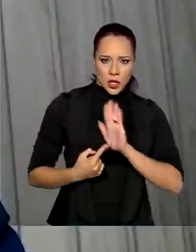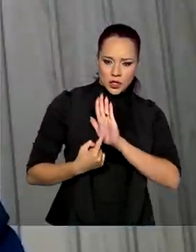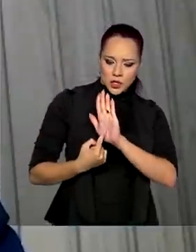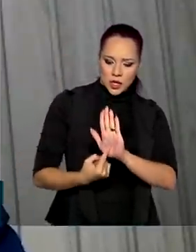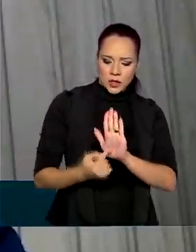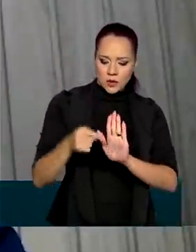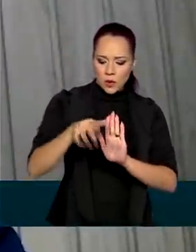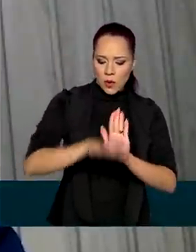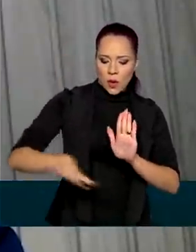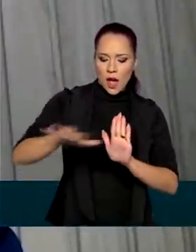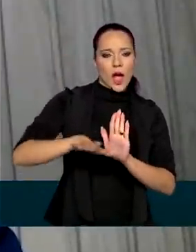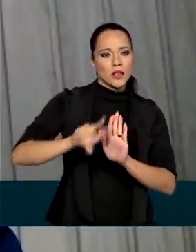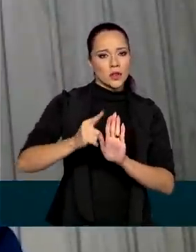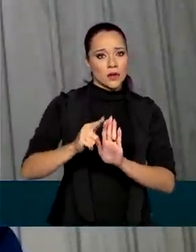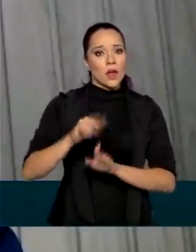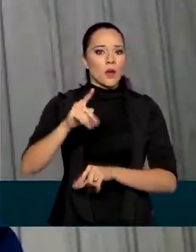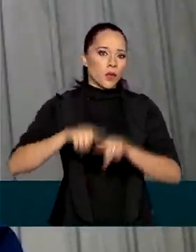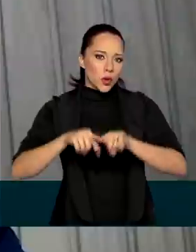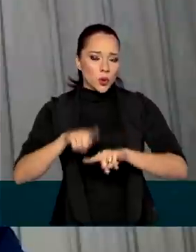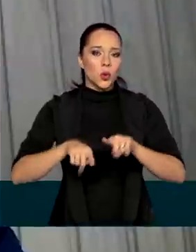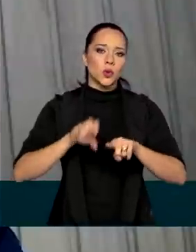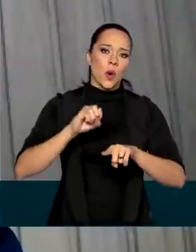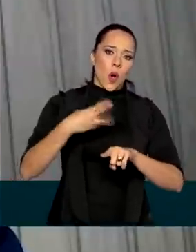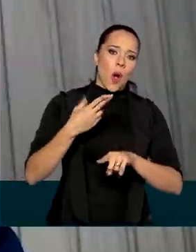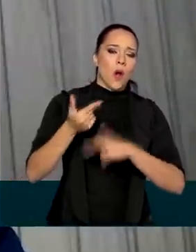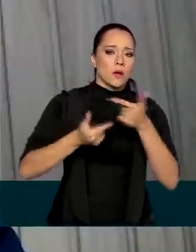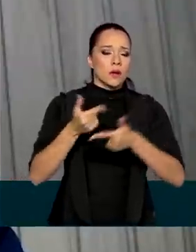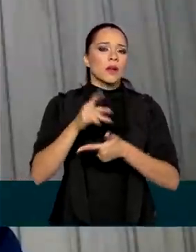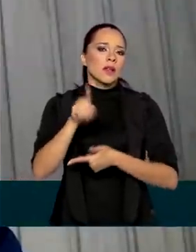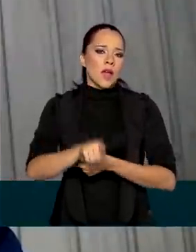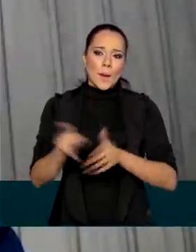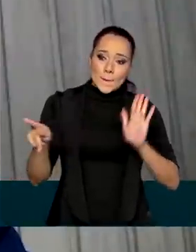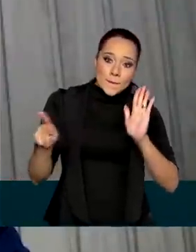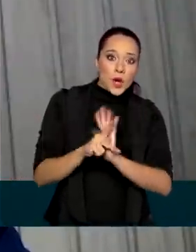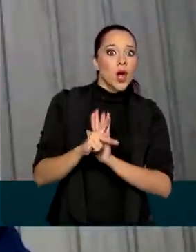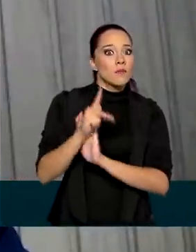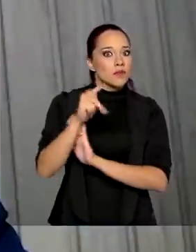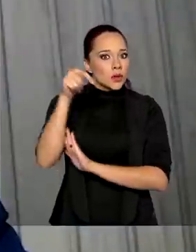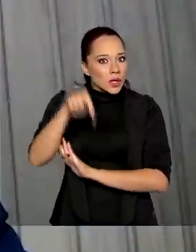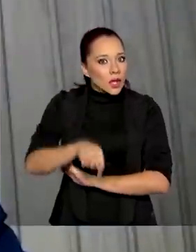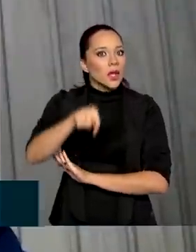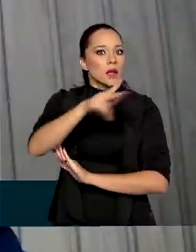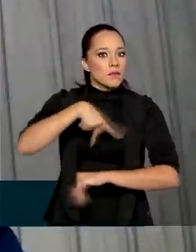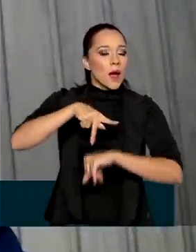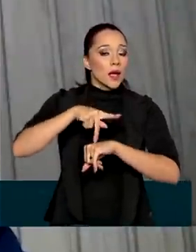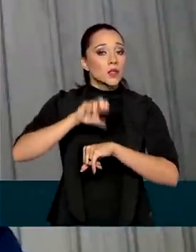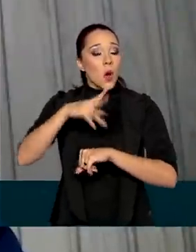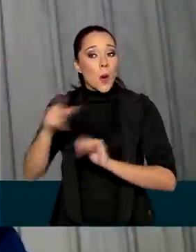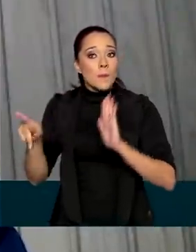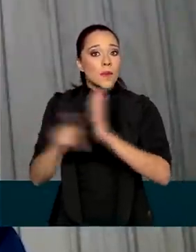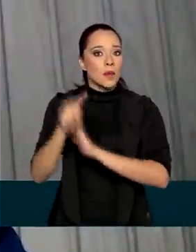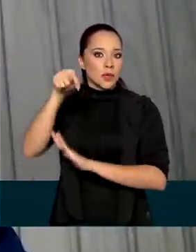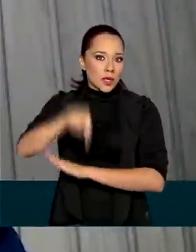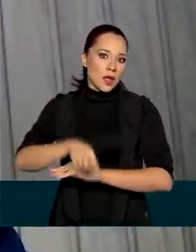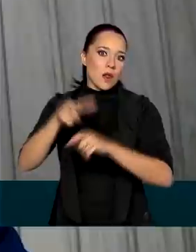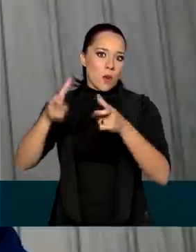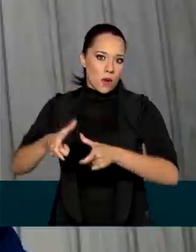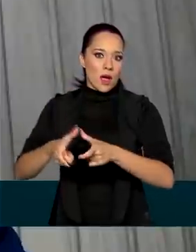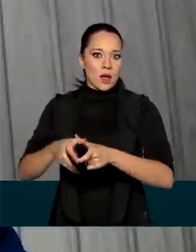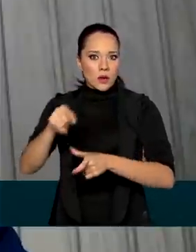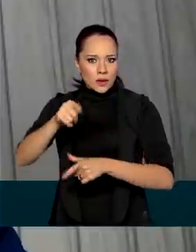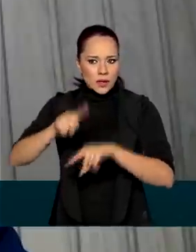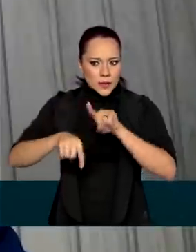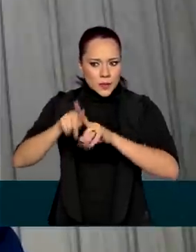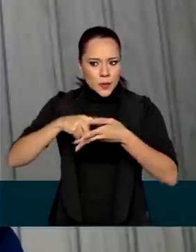identifica um produto ou um serviço como originário de um país, uma cidade ou uma região do seu território, quando este